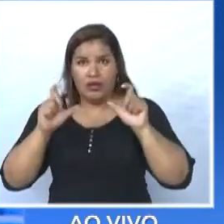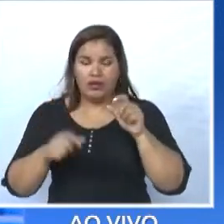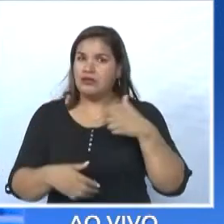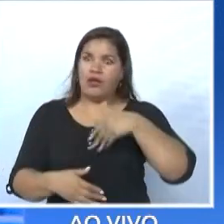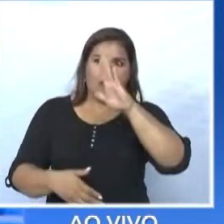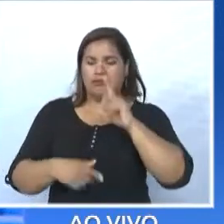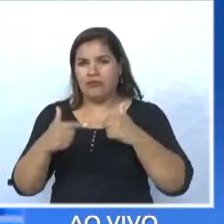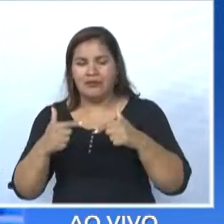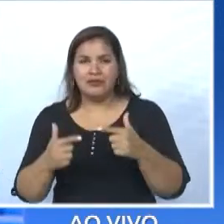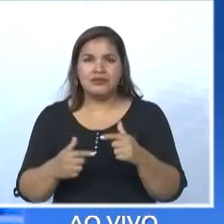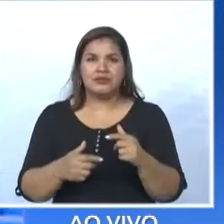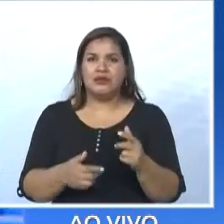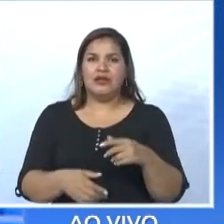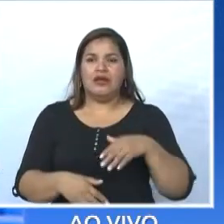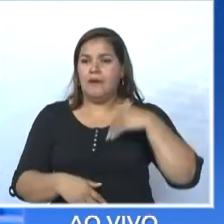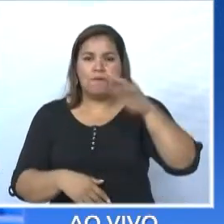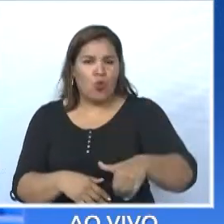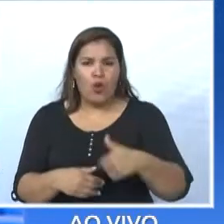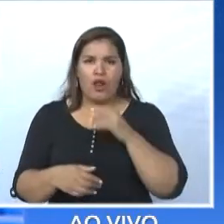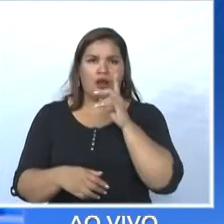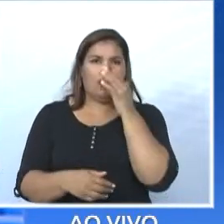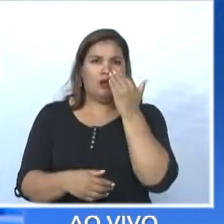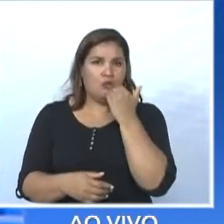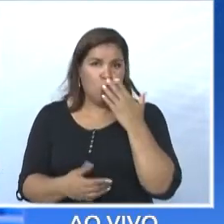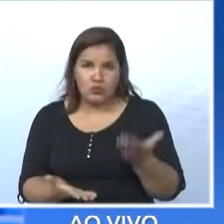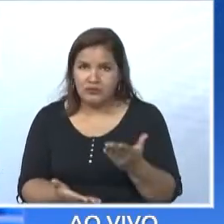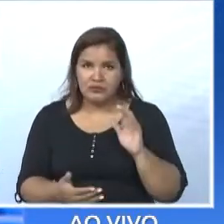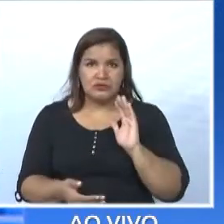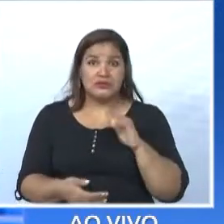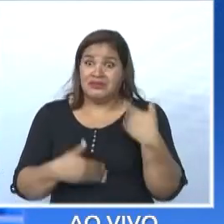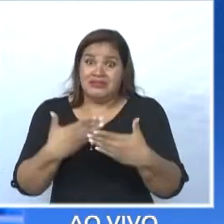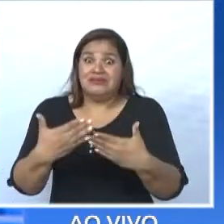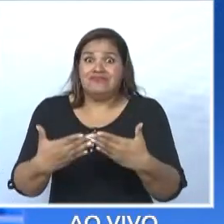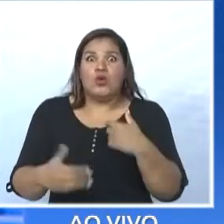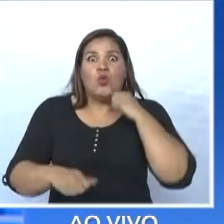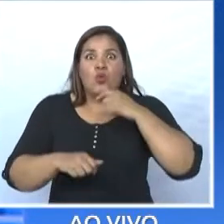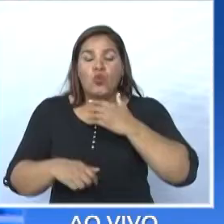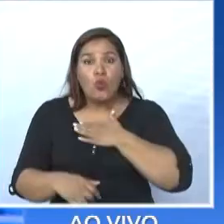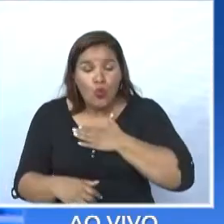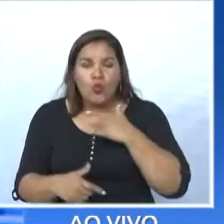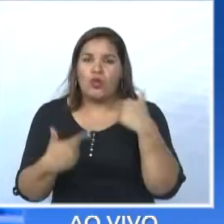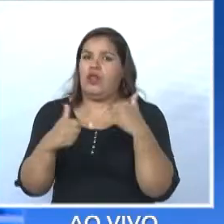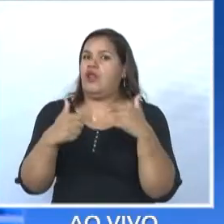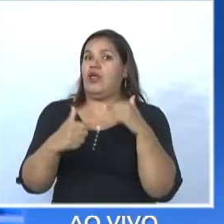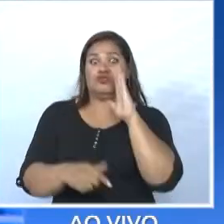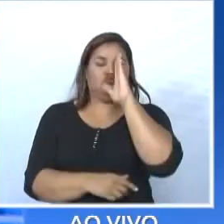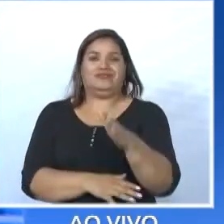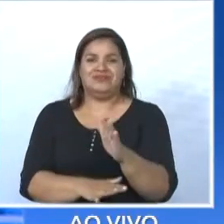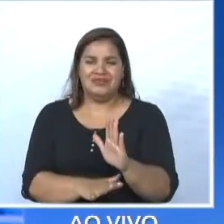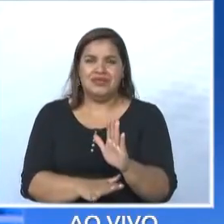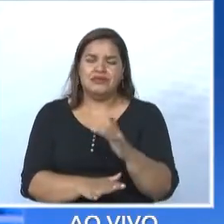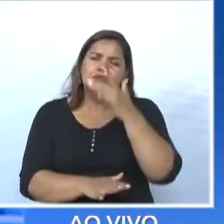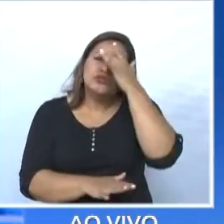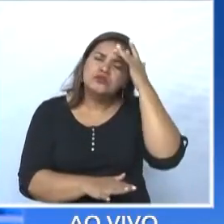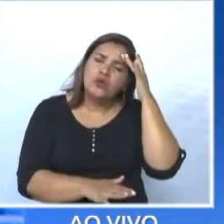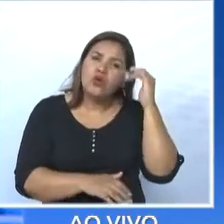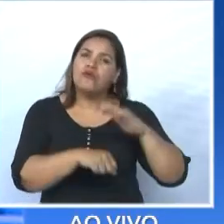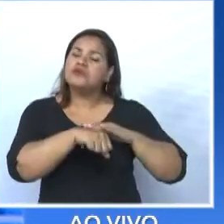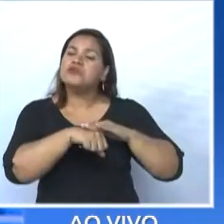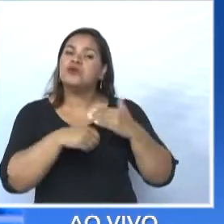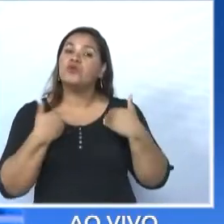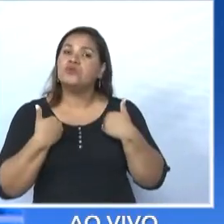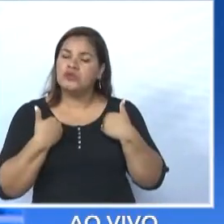pulo almoço, pulo a janta e é assim que funciona e eu gosto de ser assim, gosto de trabalhar. e as pessoas iam conversar comigo, hoje,